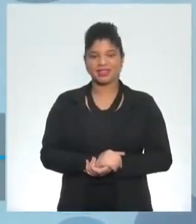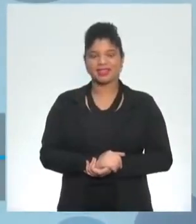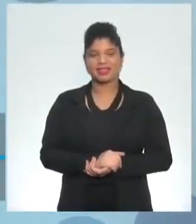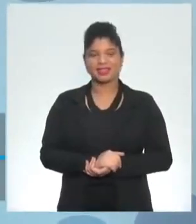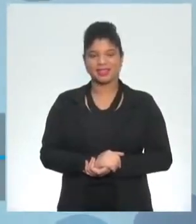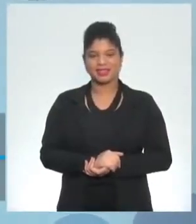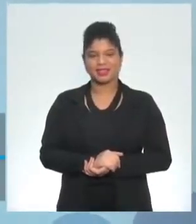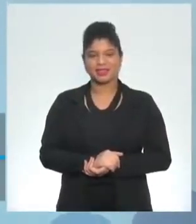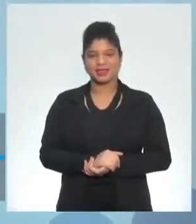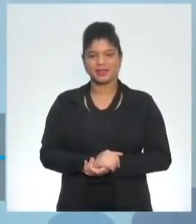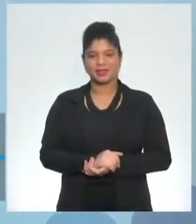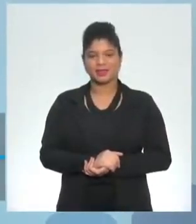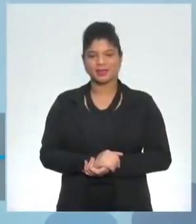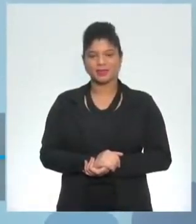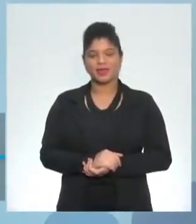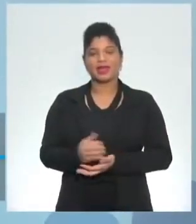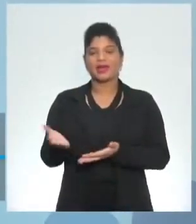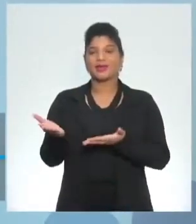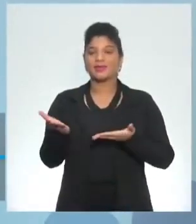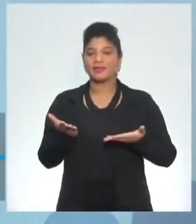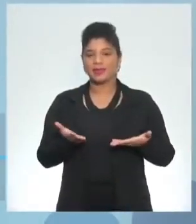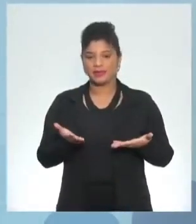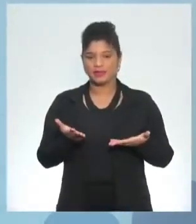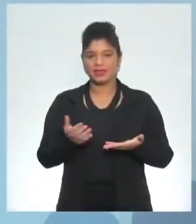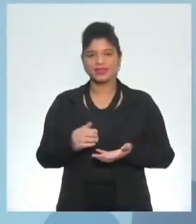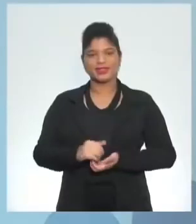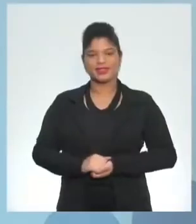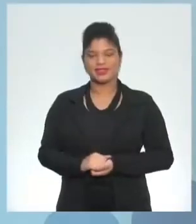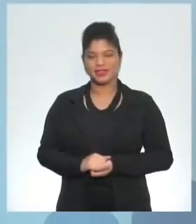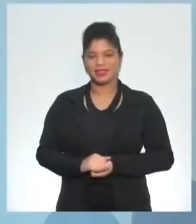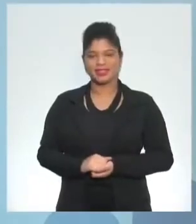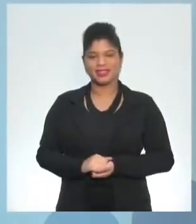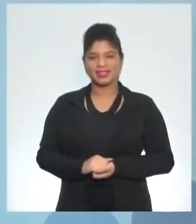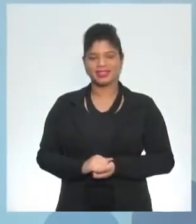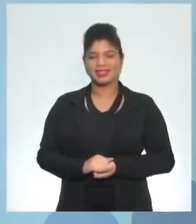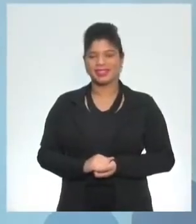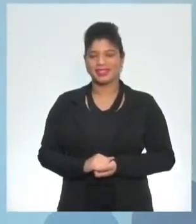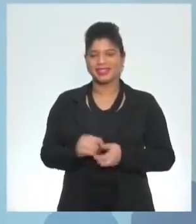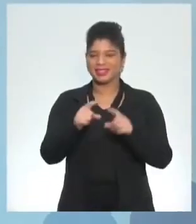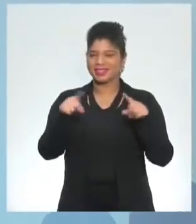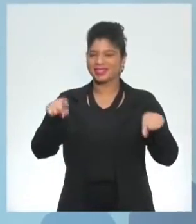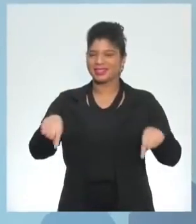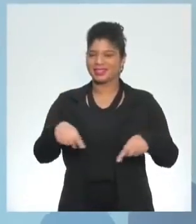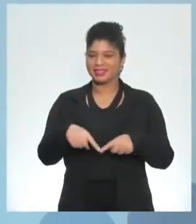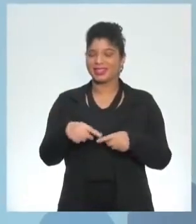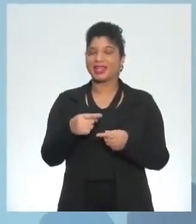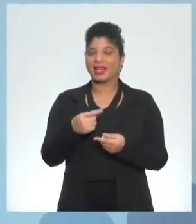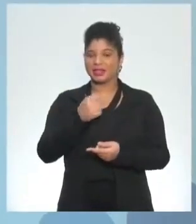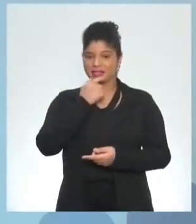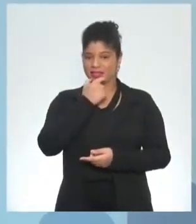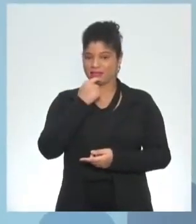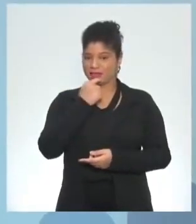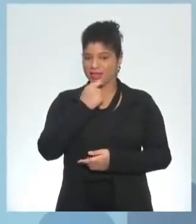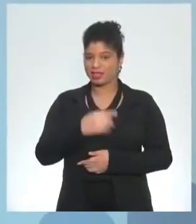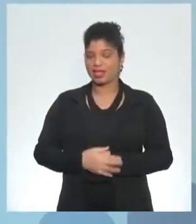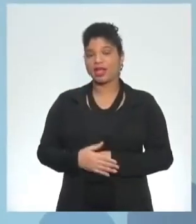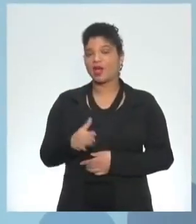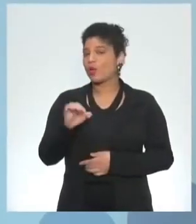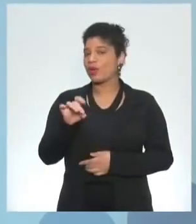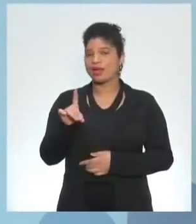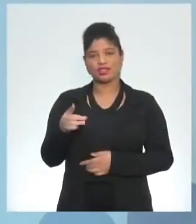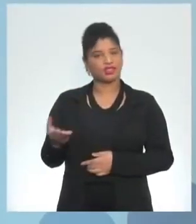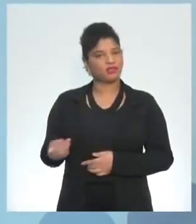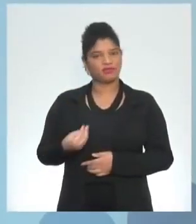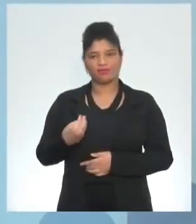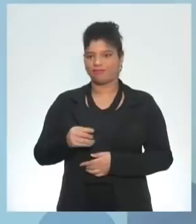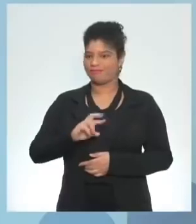where we are come back welcome back to another english class okay so today with me it's not ed não é o ed